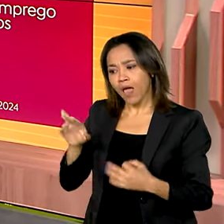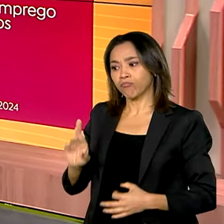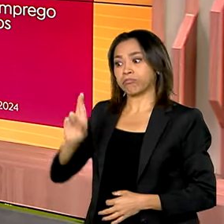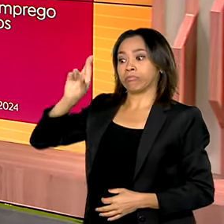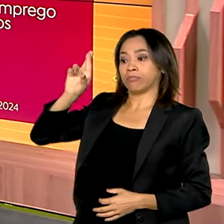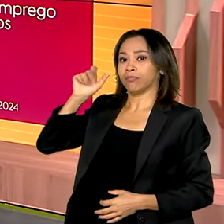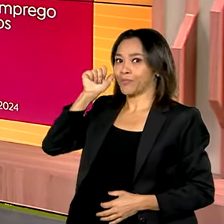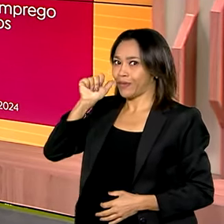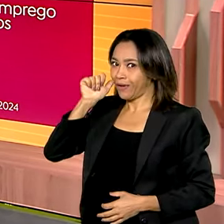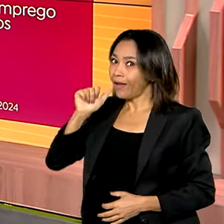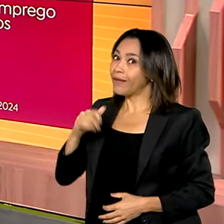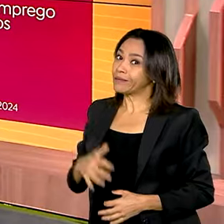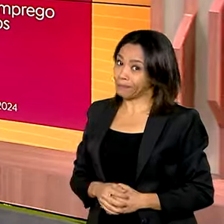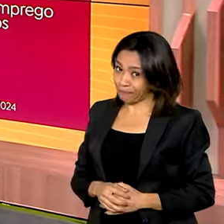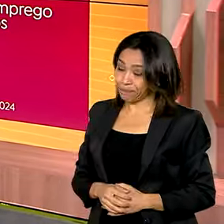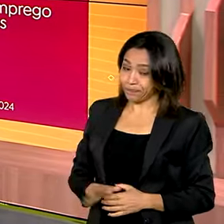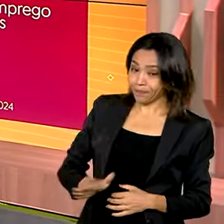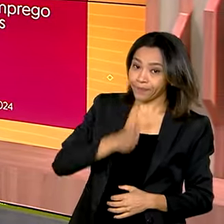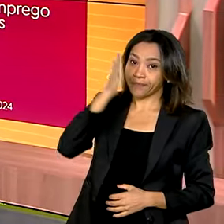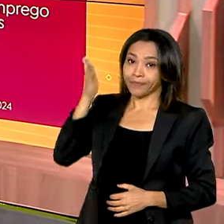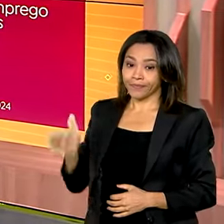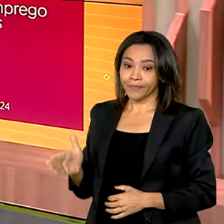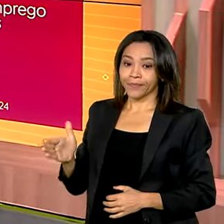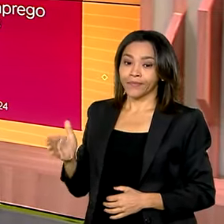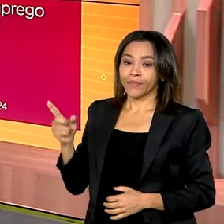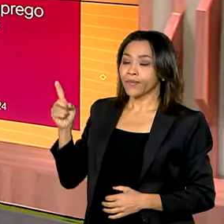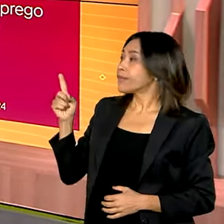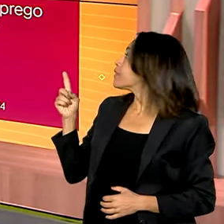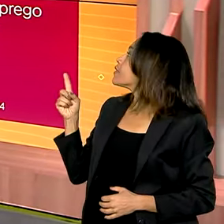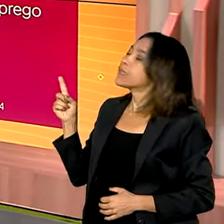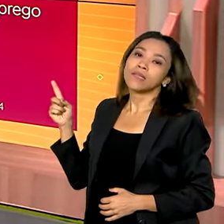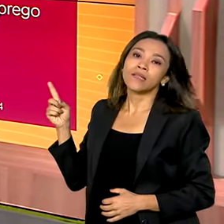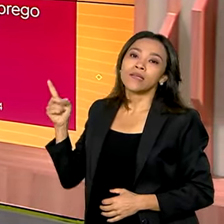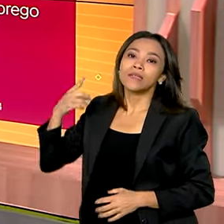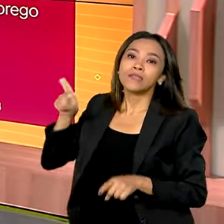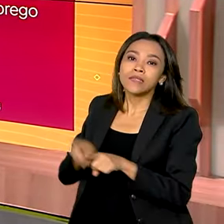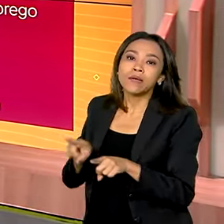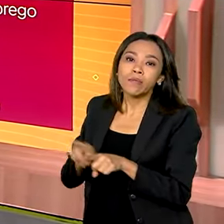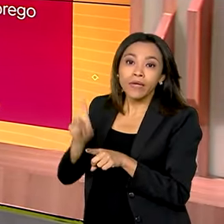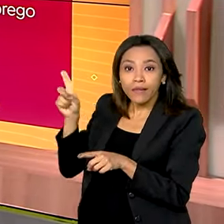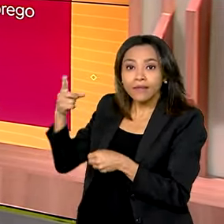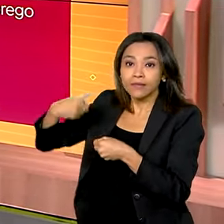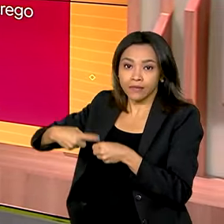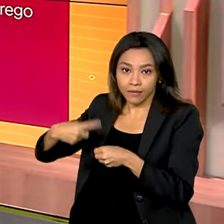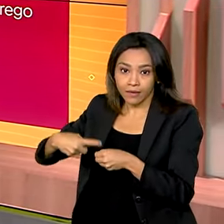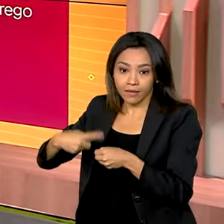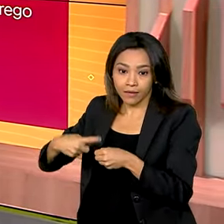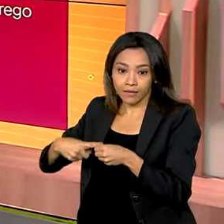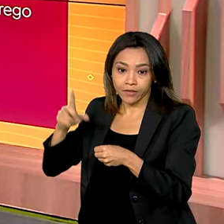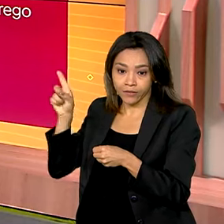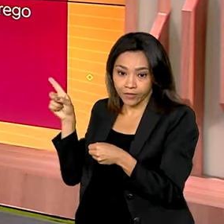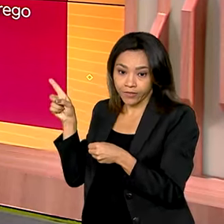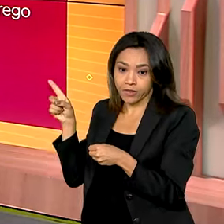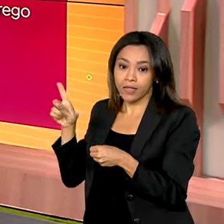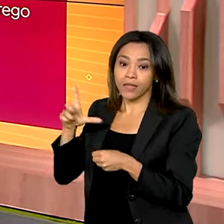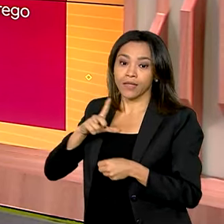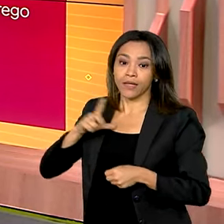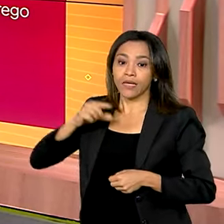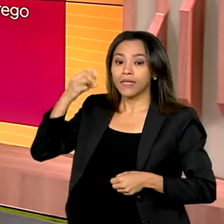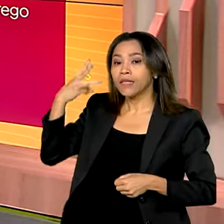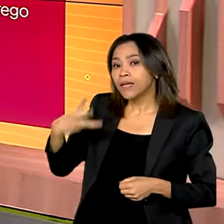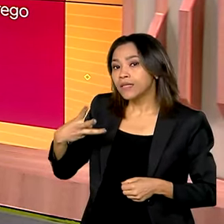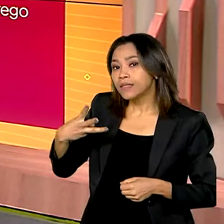Informação importante. E aí você vê também que em Bom Jesus das Selvas existem aí 360